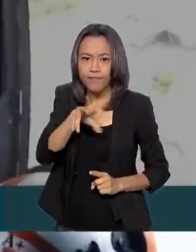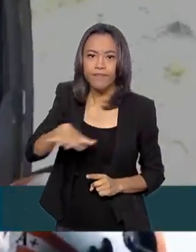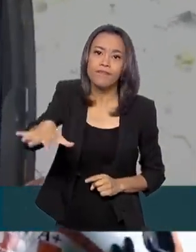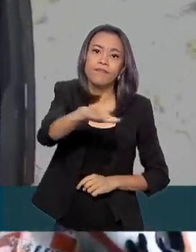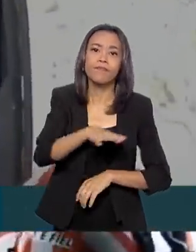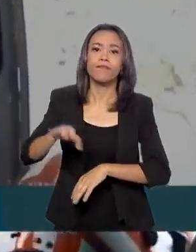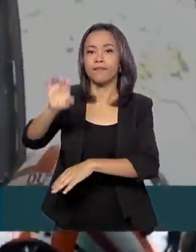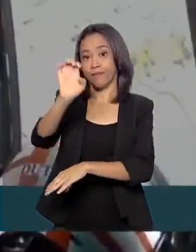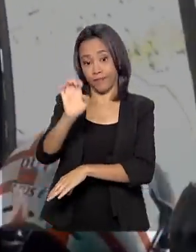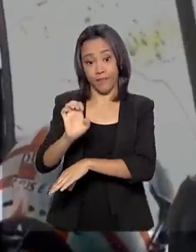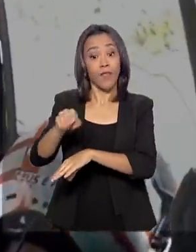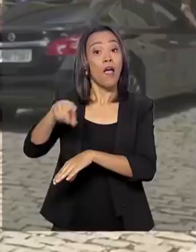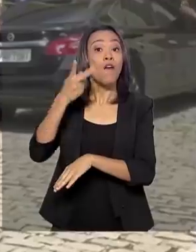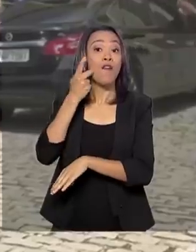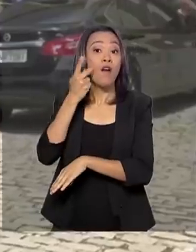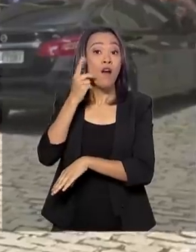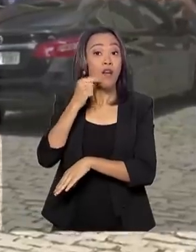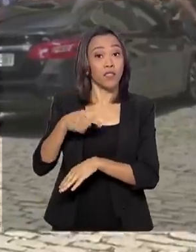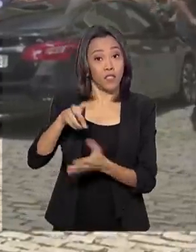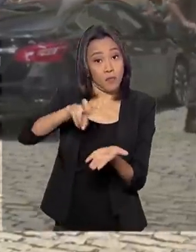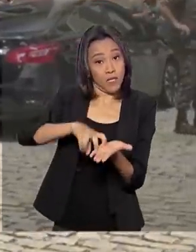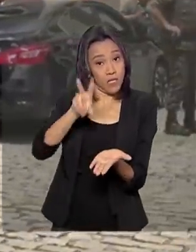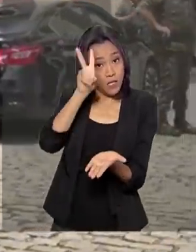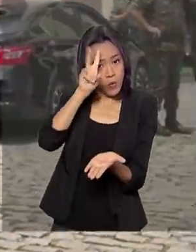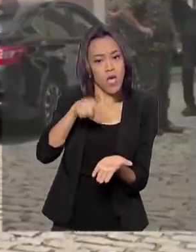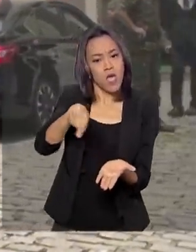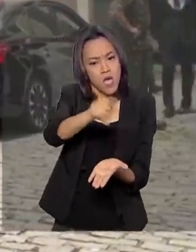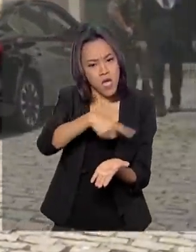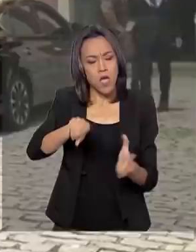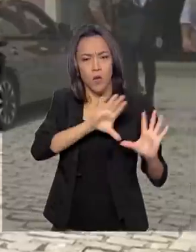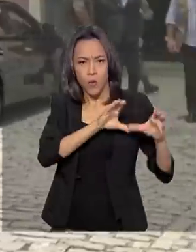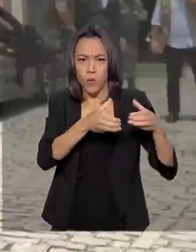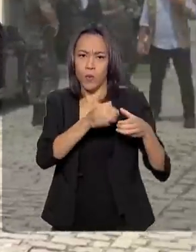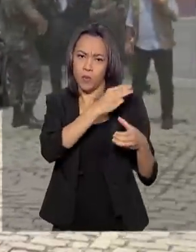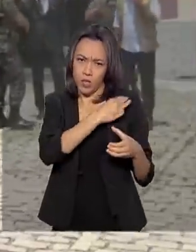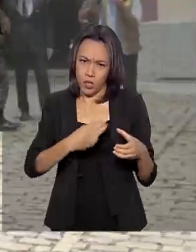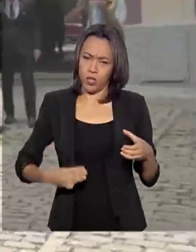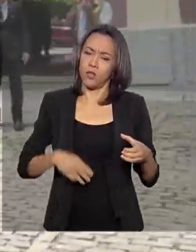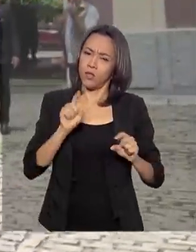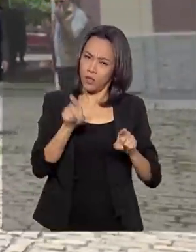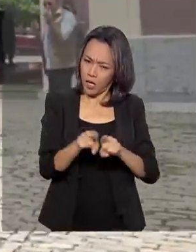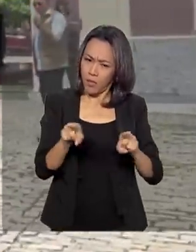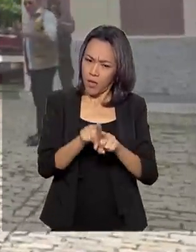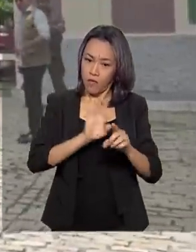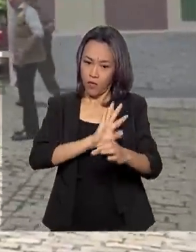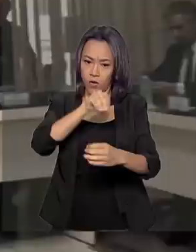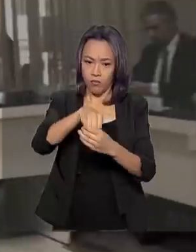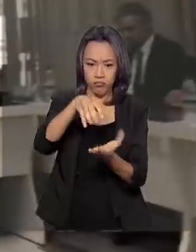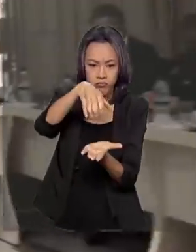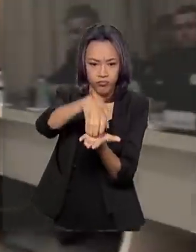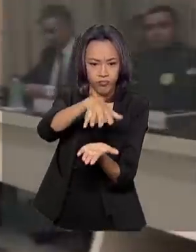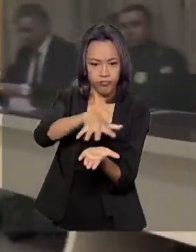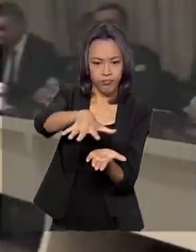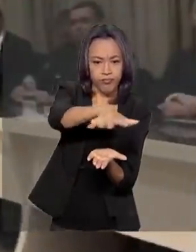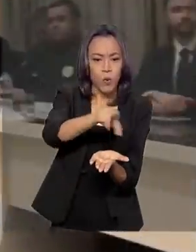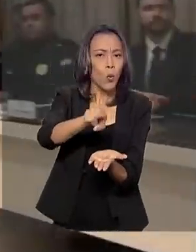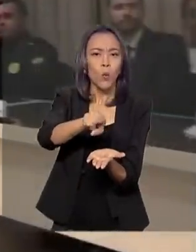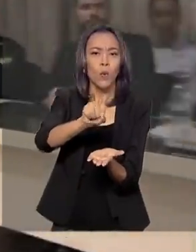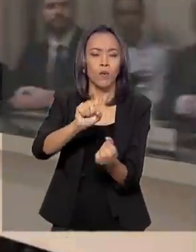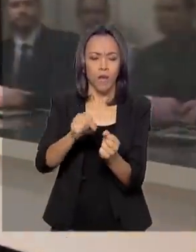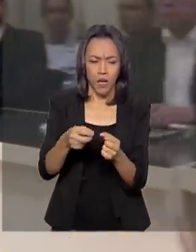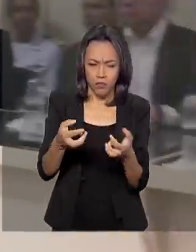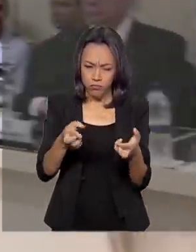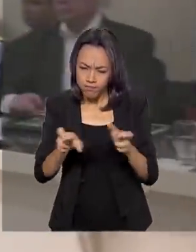manhã desta segunda-feira. Os ministros também estiveram no comando da décima região militar para acompanhar o